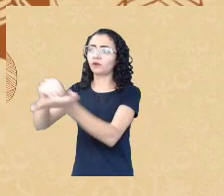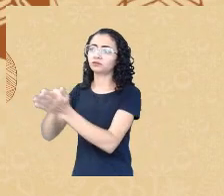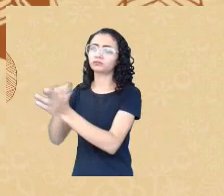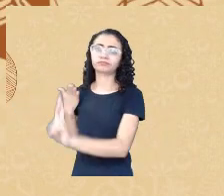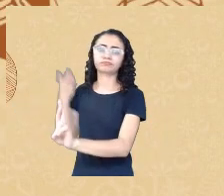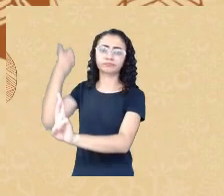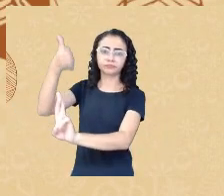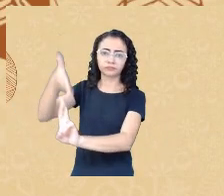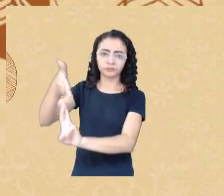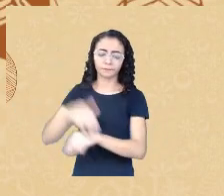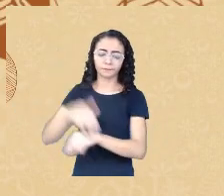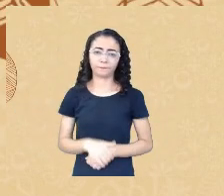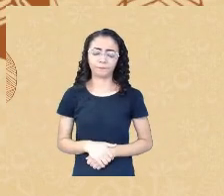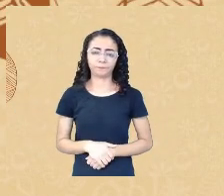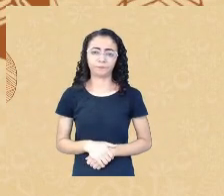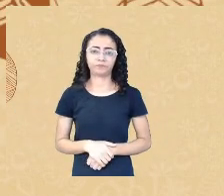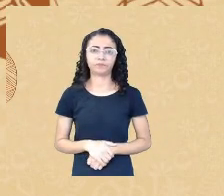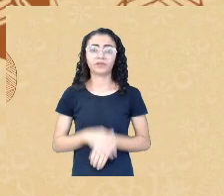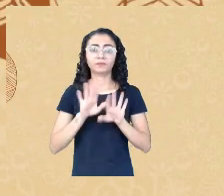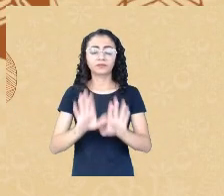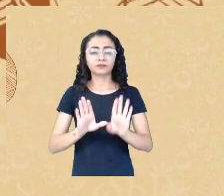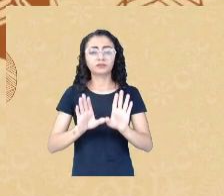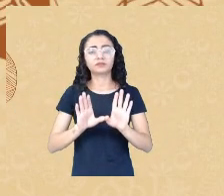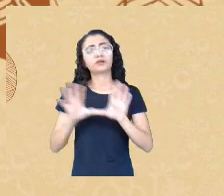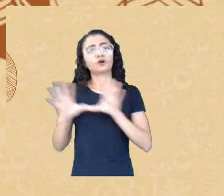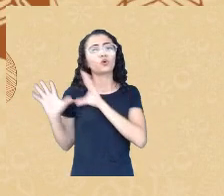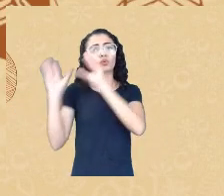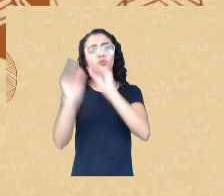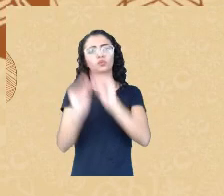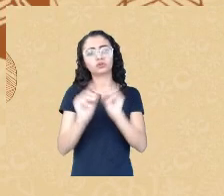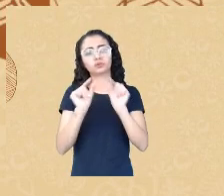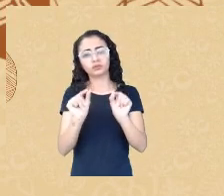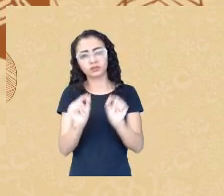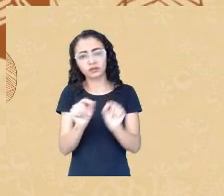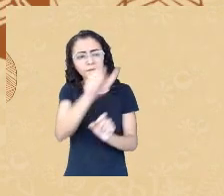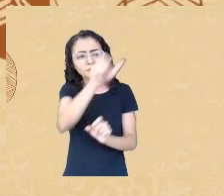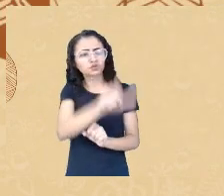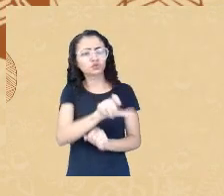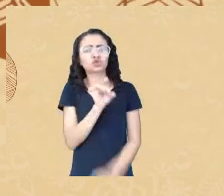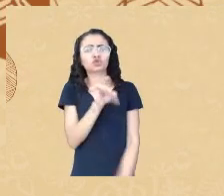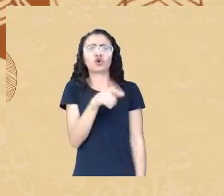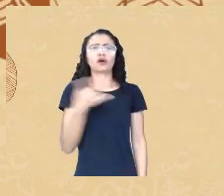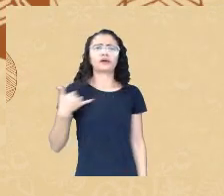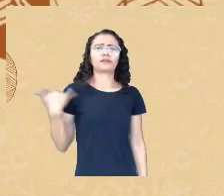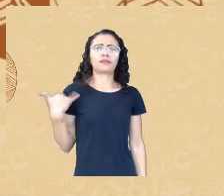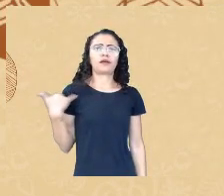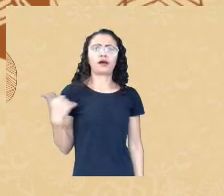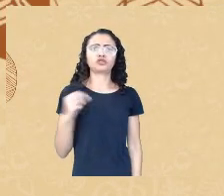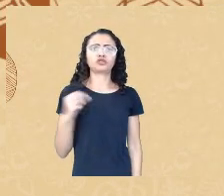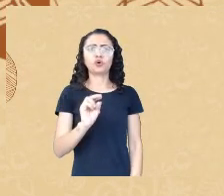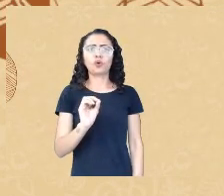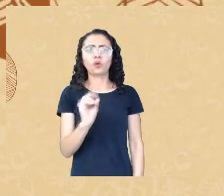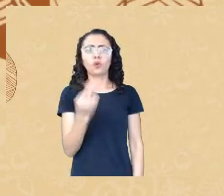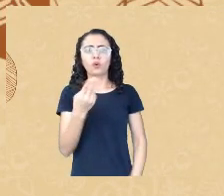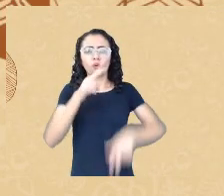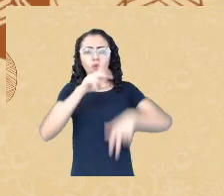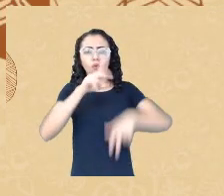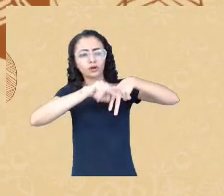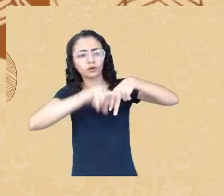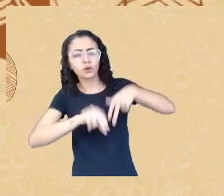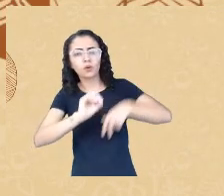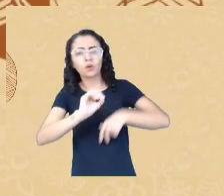é muito importante ninguém é apenas a idade que tem ninguém é apenas orientação sexual ou apenas a etnia